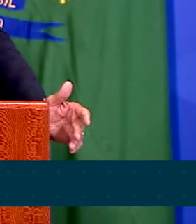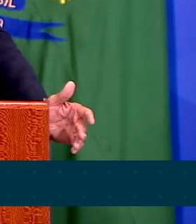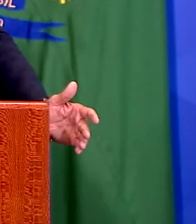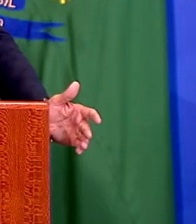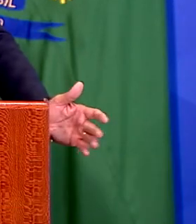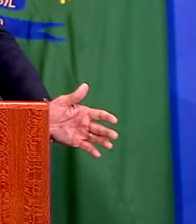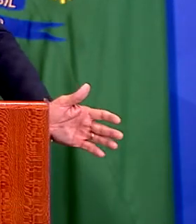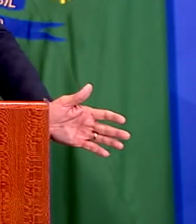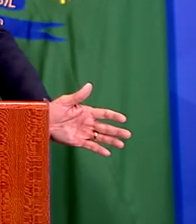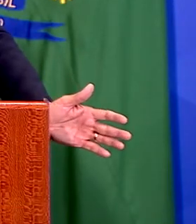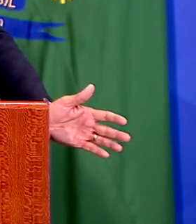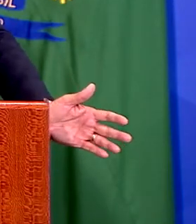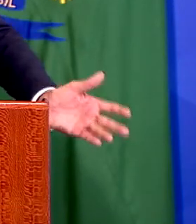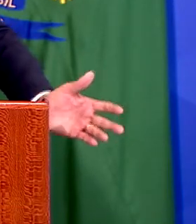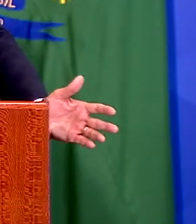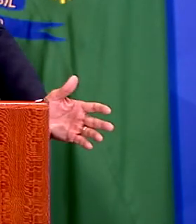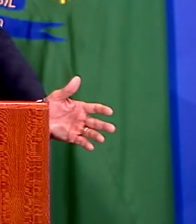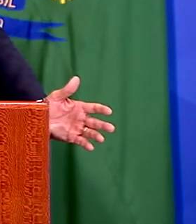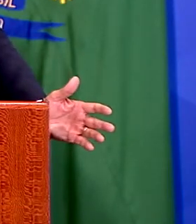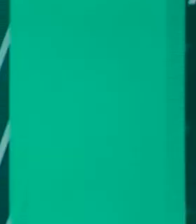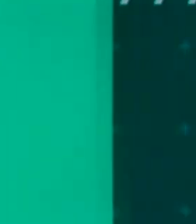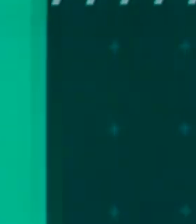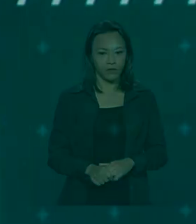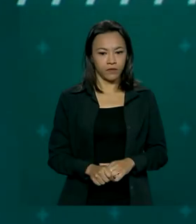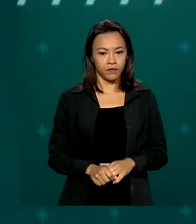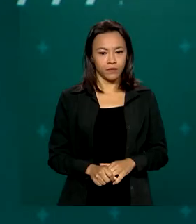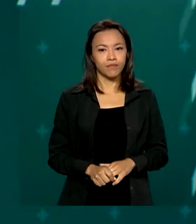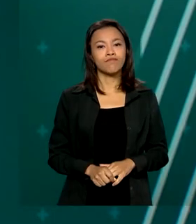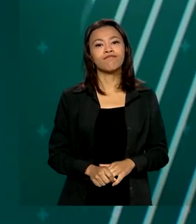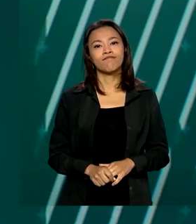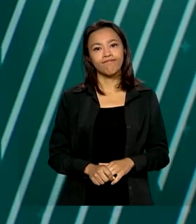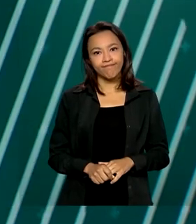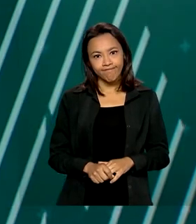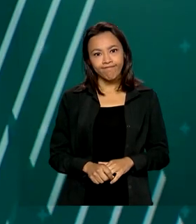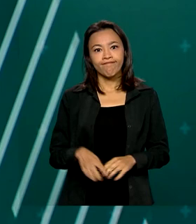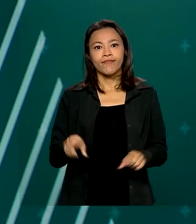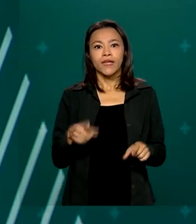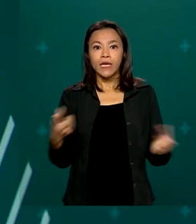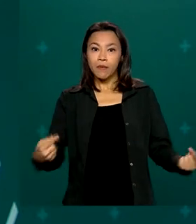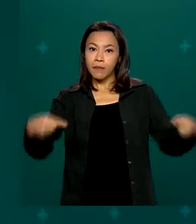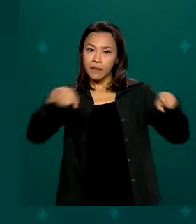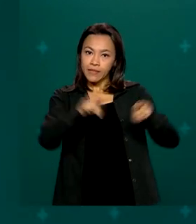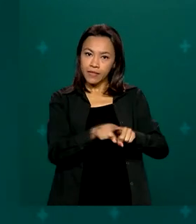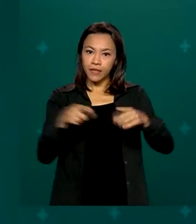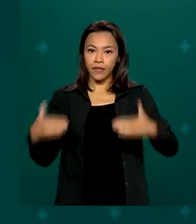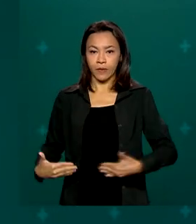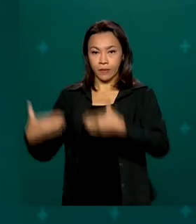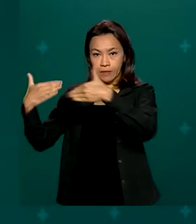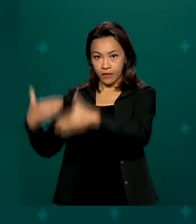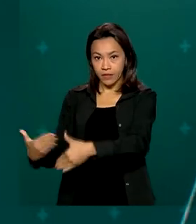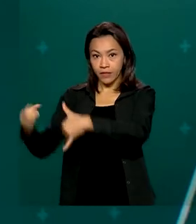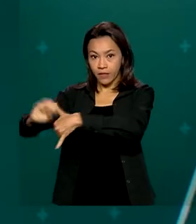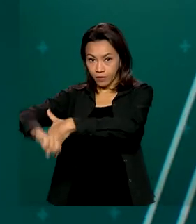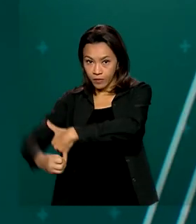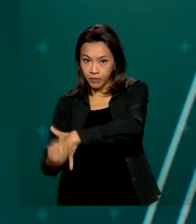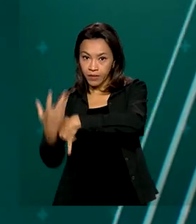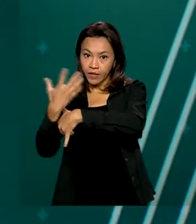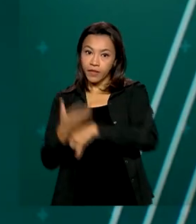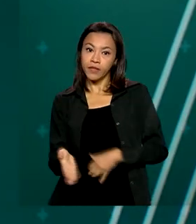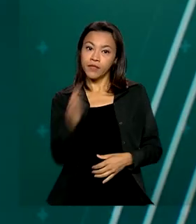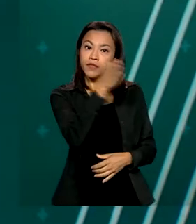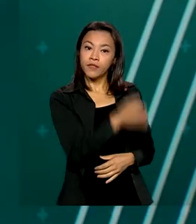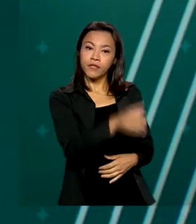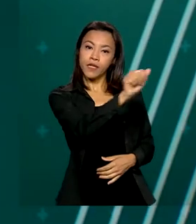que nenhum país do mundo tem e cumpre. E uma parceria entre o Ministério do Meio Ambiente e a Associação